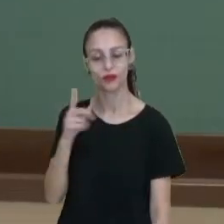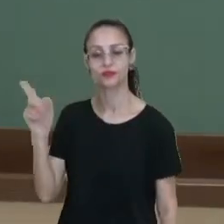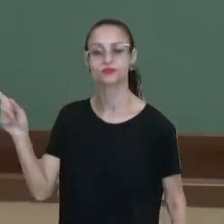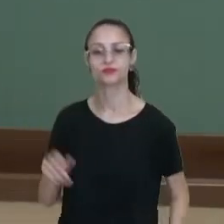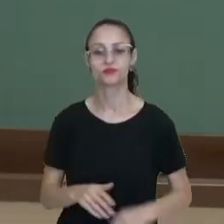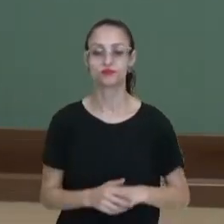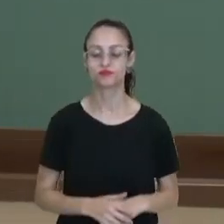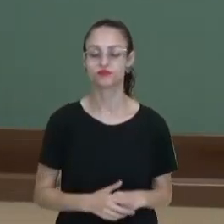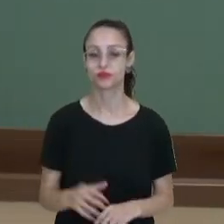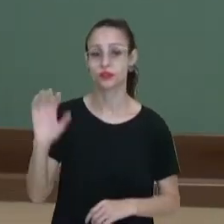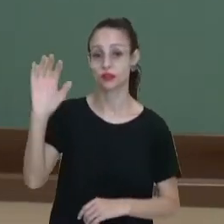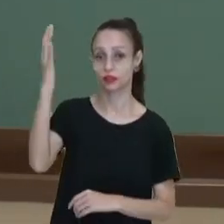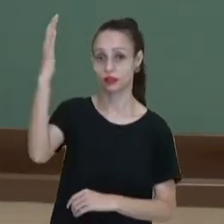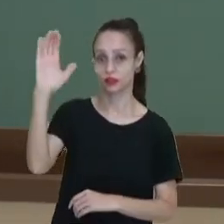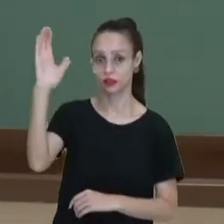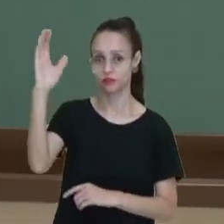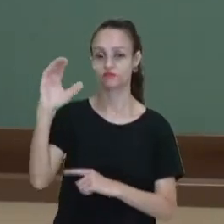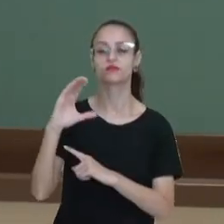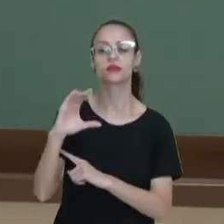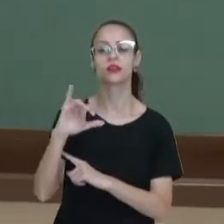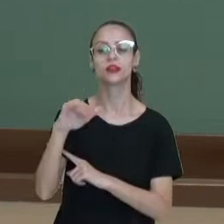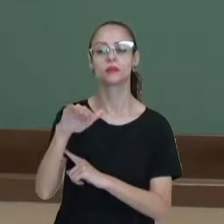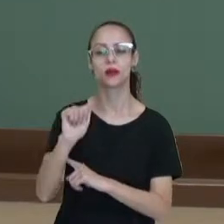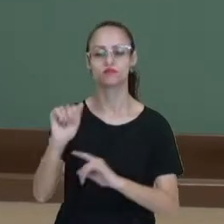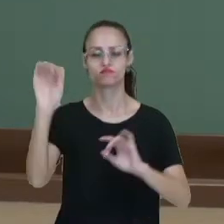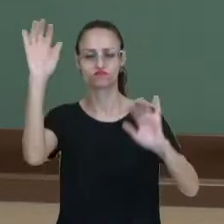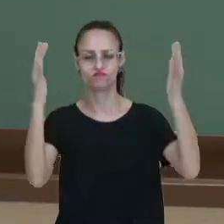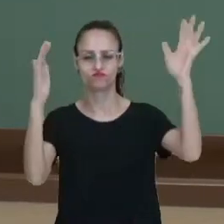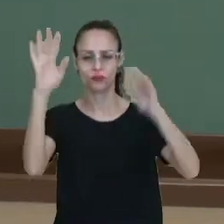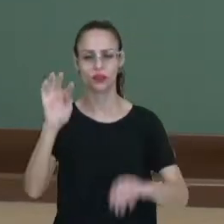nós falamos de clima e tempo, o que vem na sua mente?